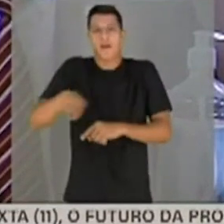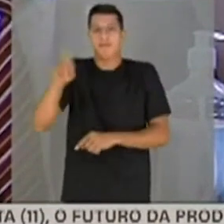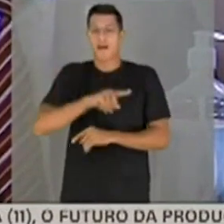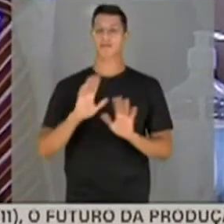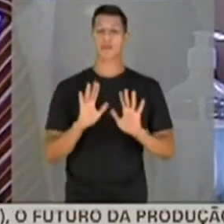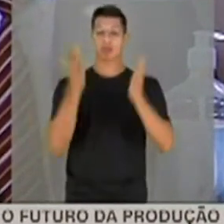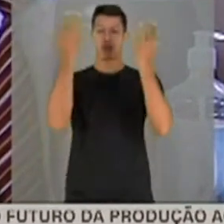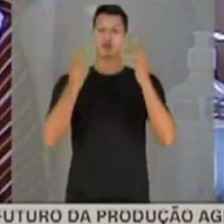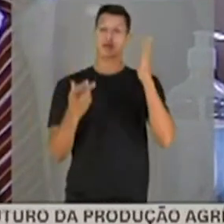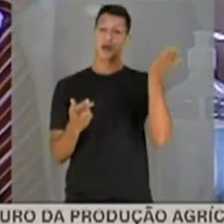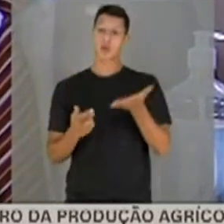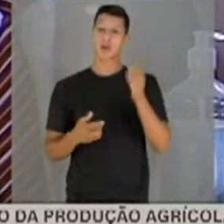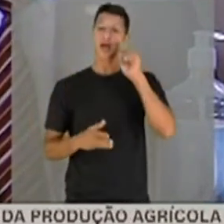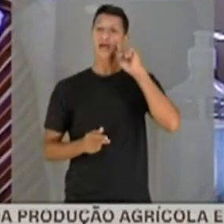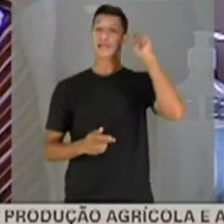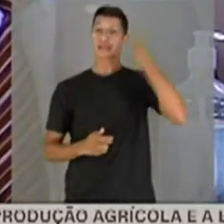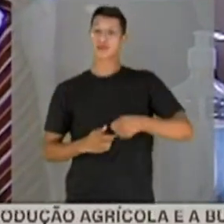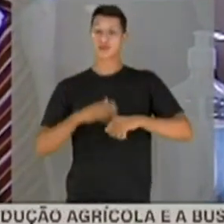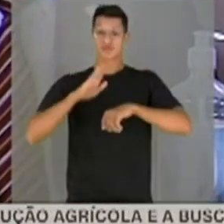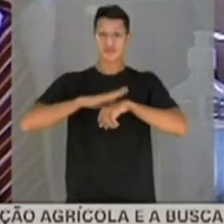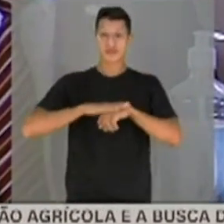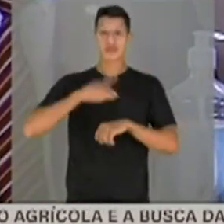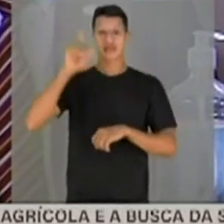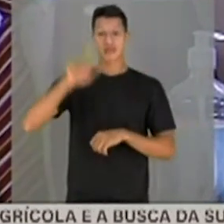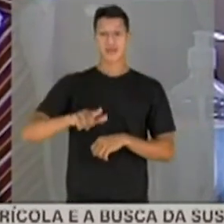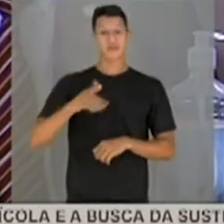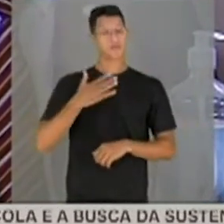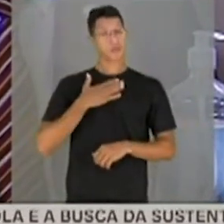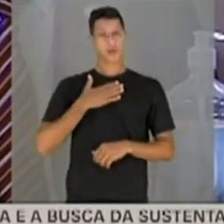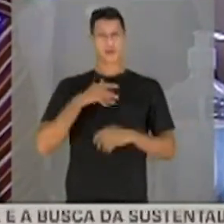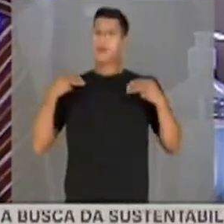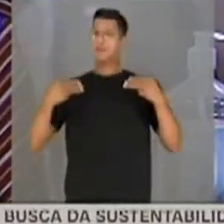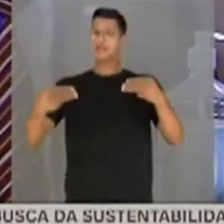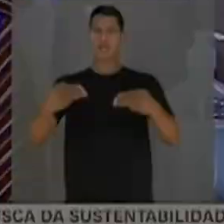evento. Agora, a decisão de fazer ou não o evento não compete ao Ministério da Saúde.